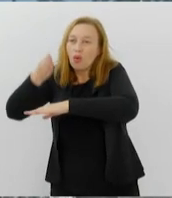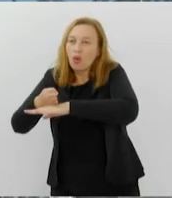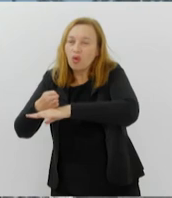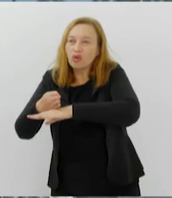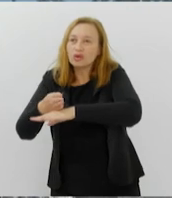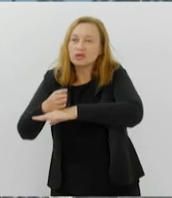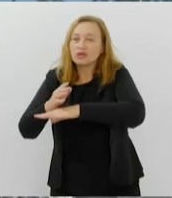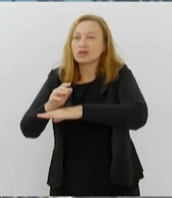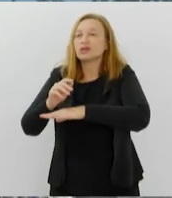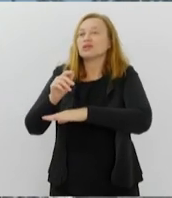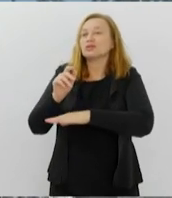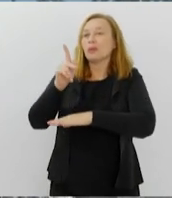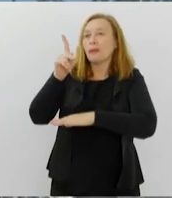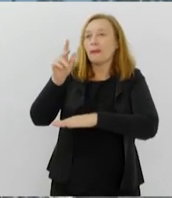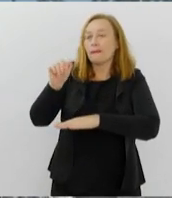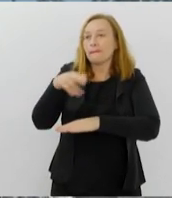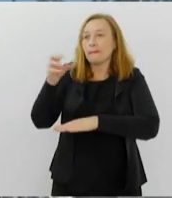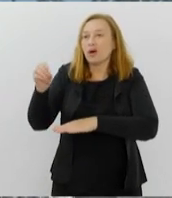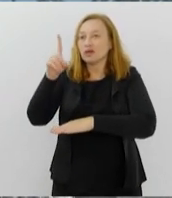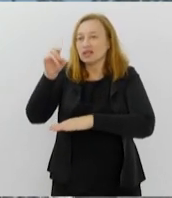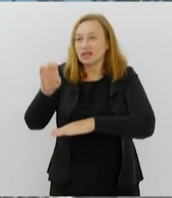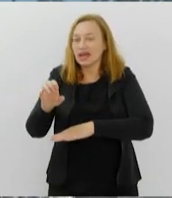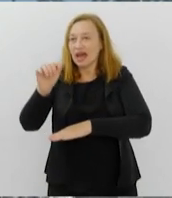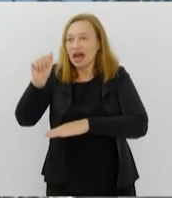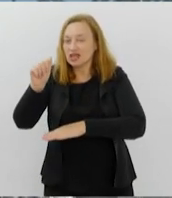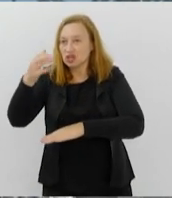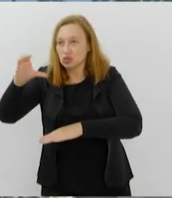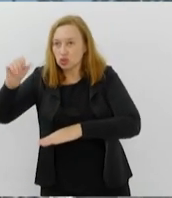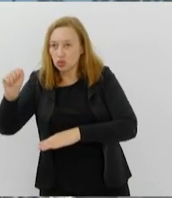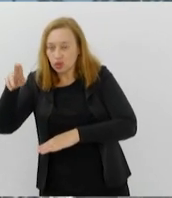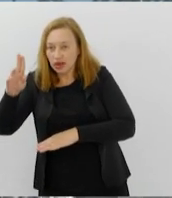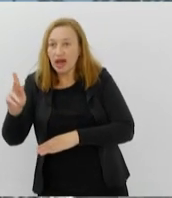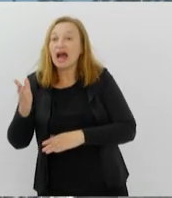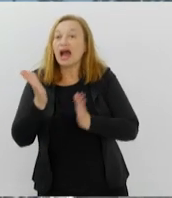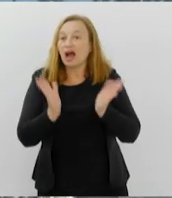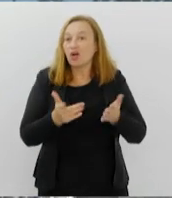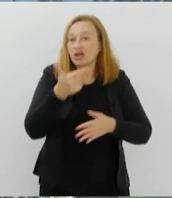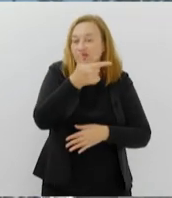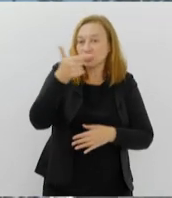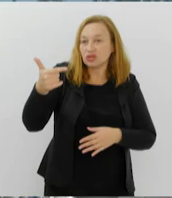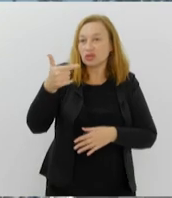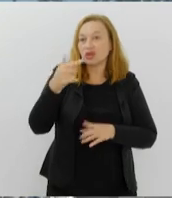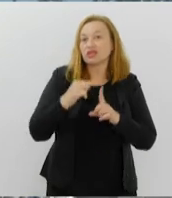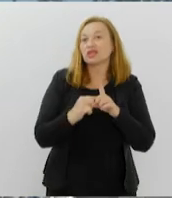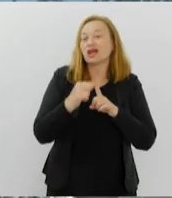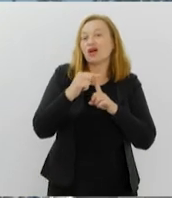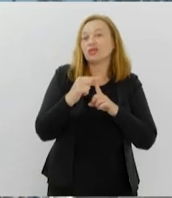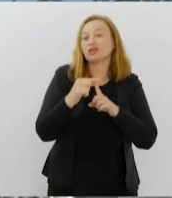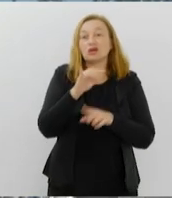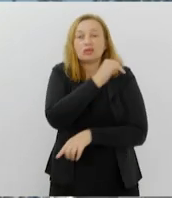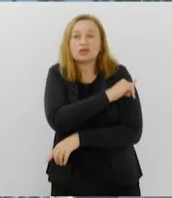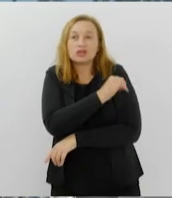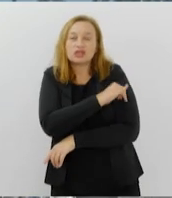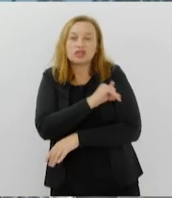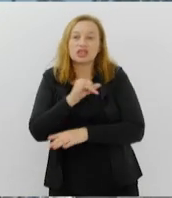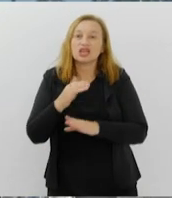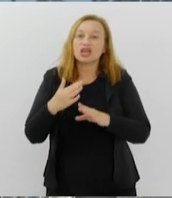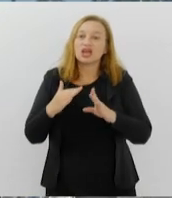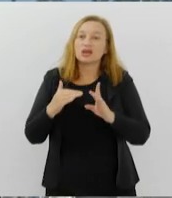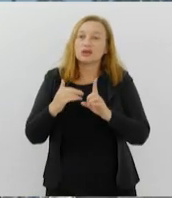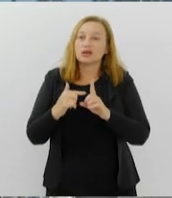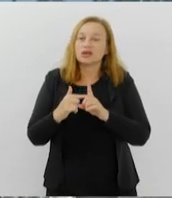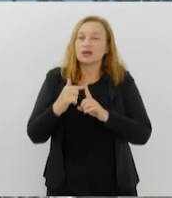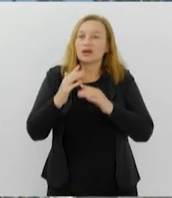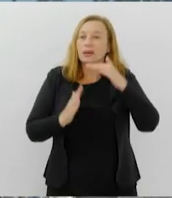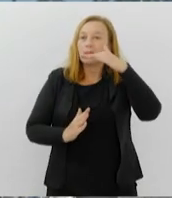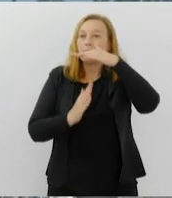de Açúcar e agora faz 22 graus no Rio de Janeiro e a expectativa é de que a máxima chegue a